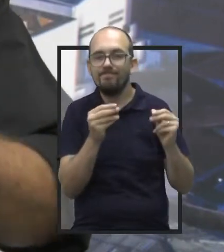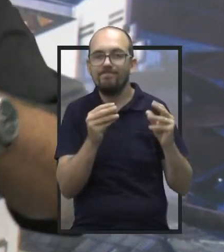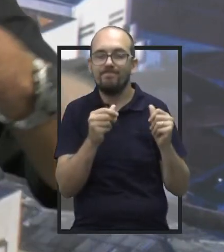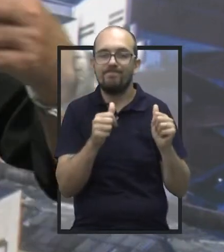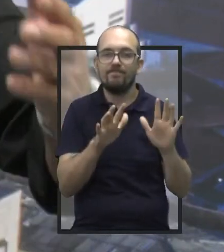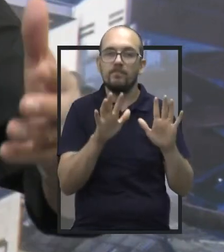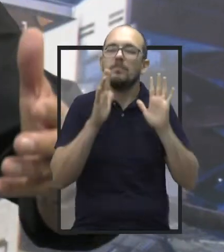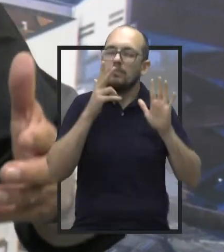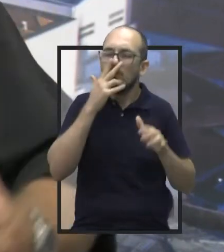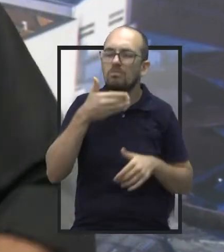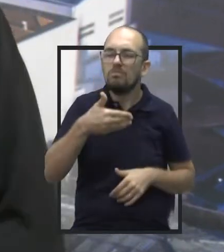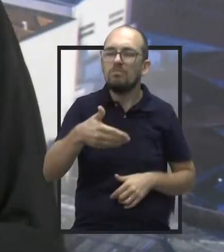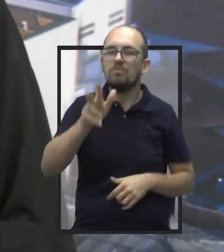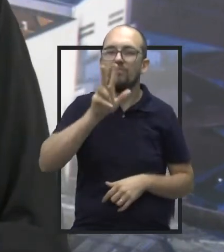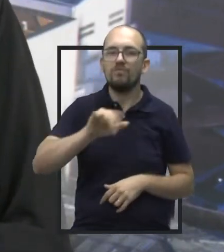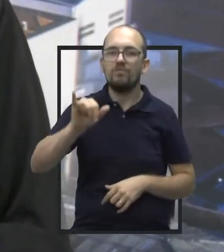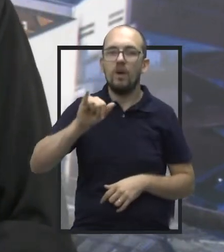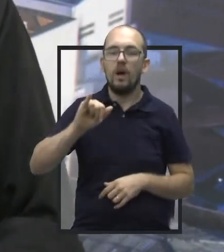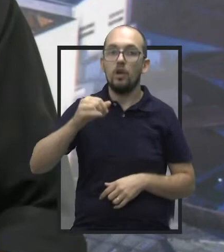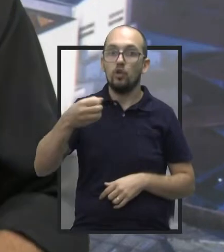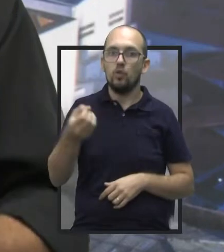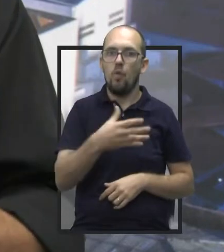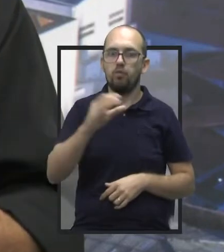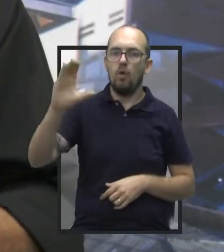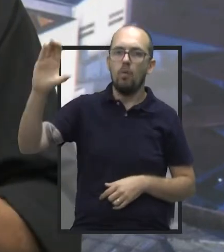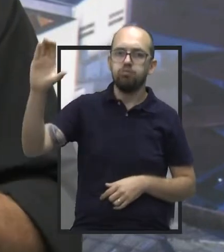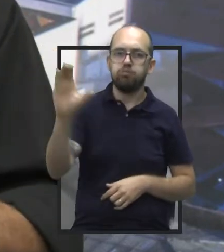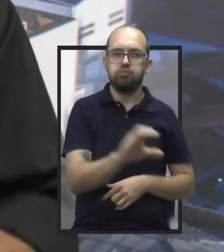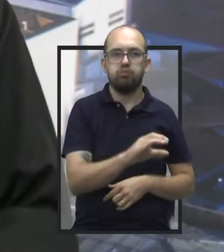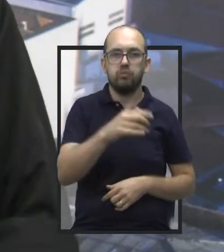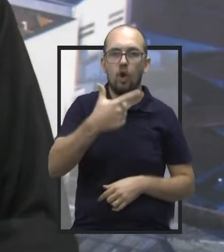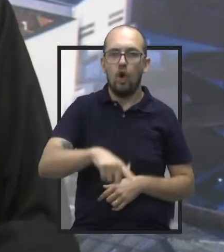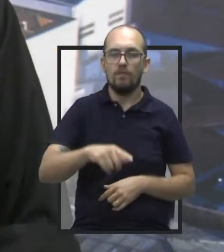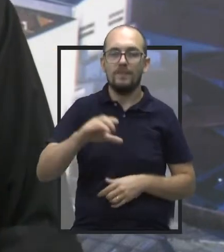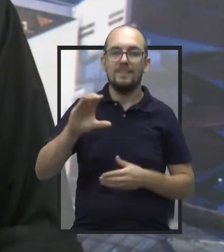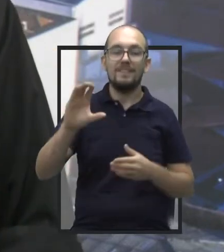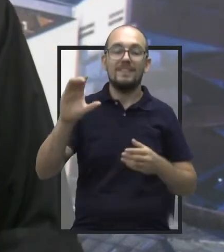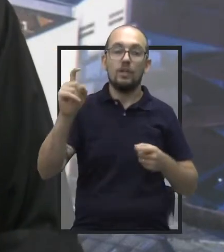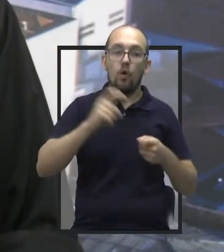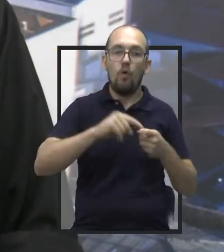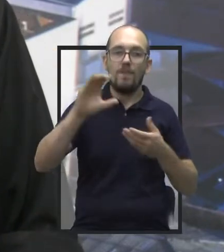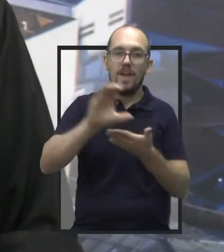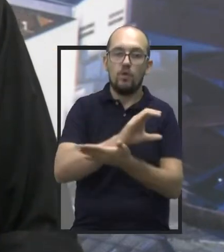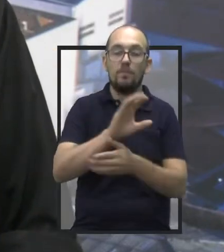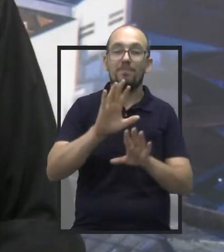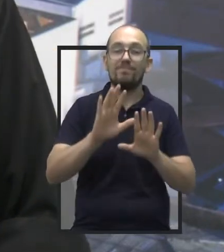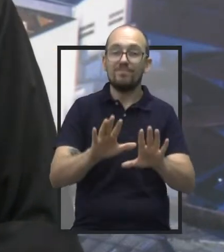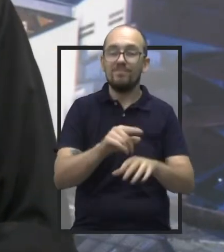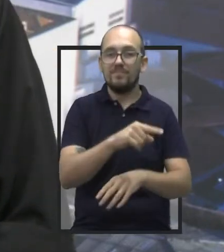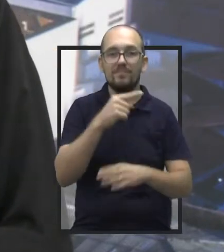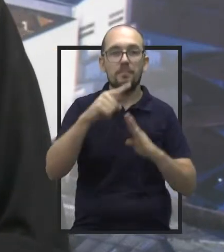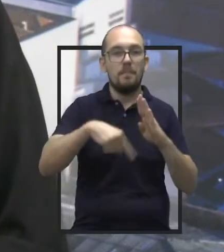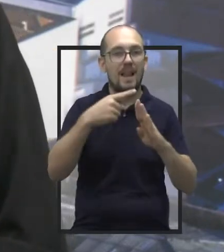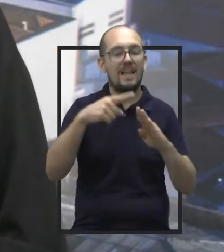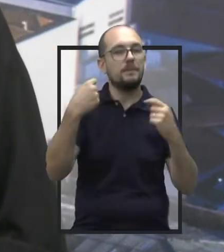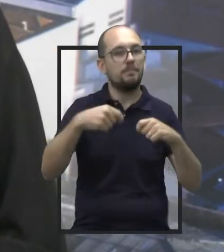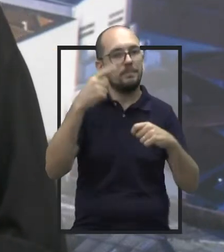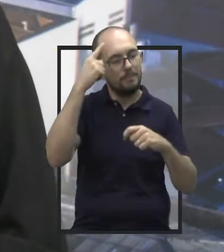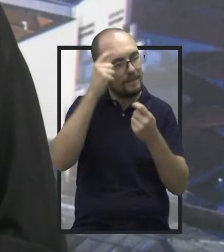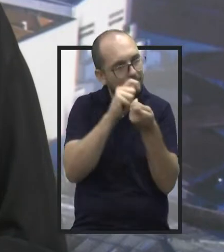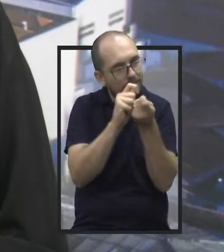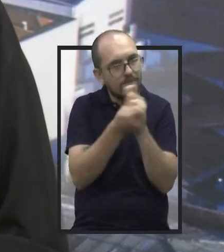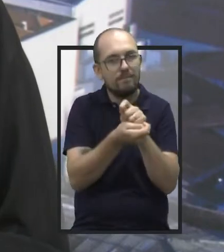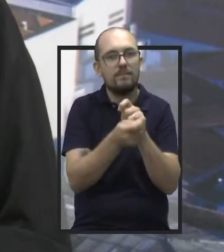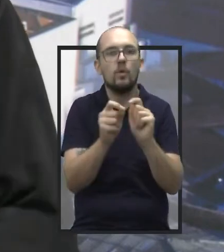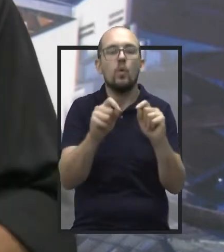acho que vai ser renovado em breve, né? Esse novo convênio, mas o Pellati, ele já tem que pensar em ser prestador de serviço,